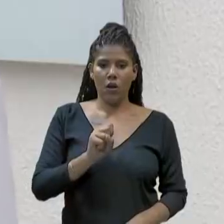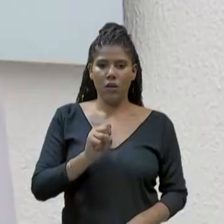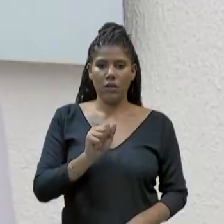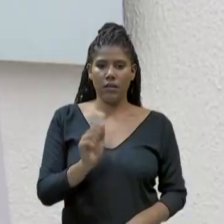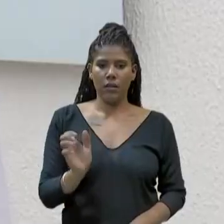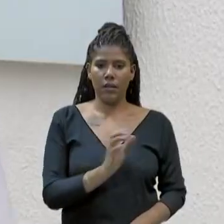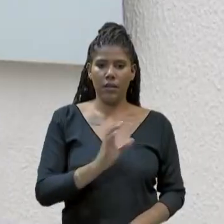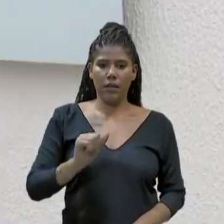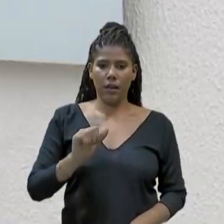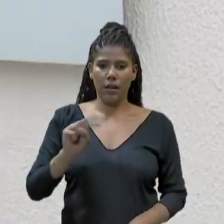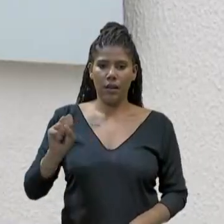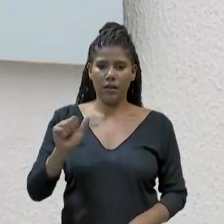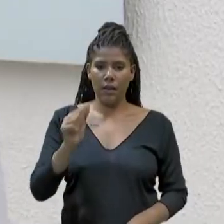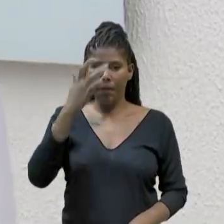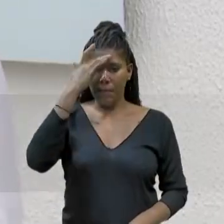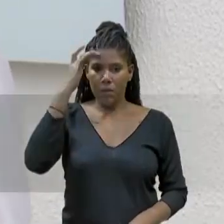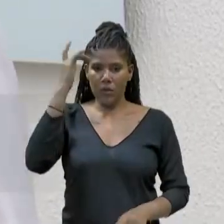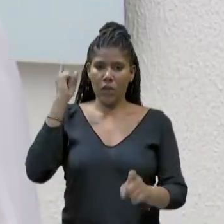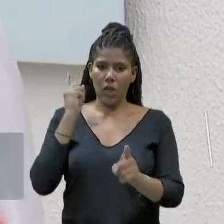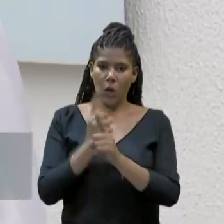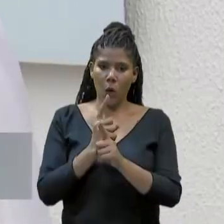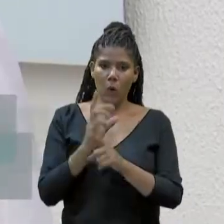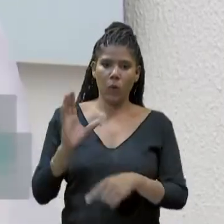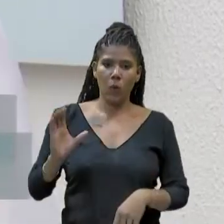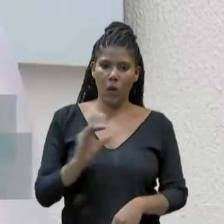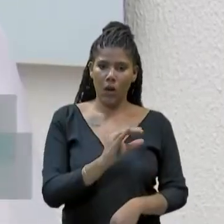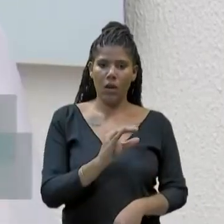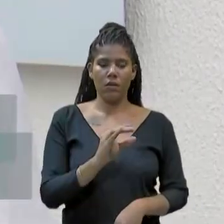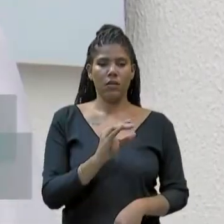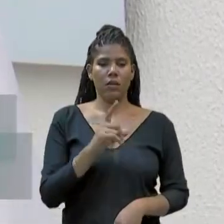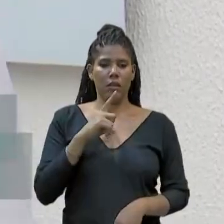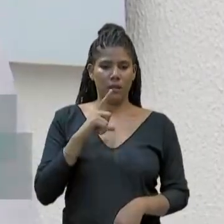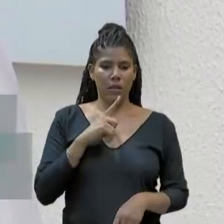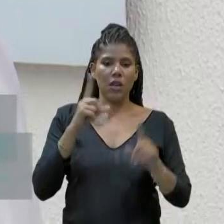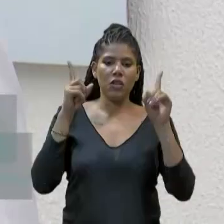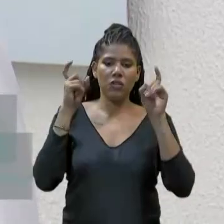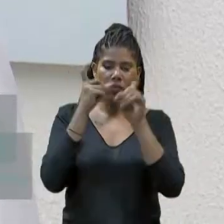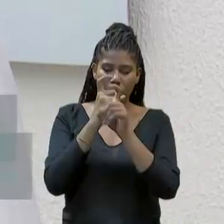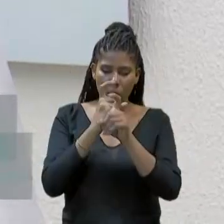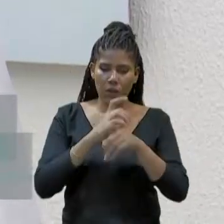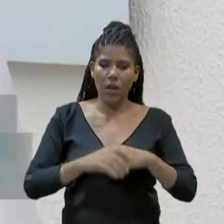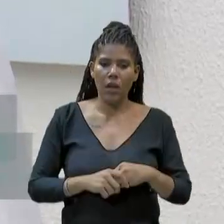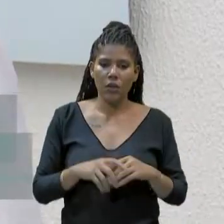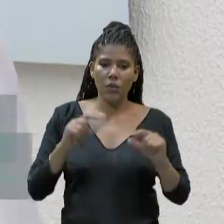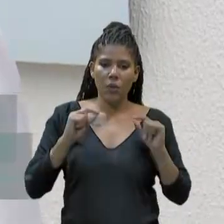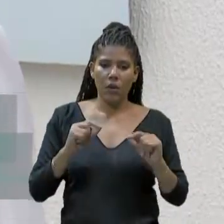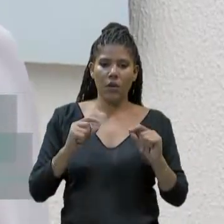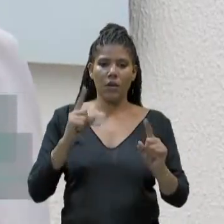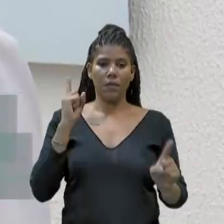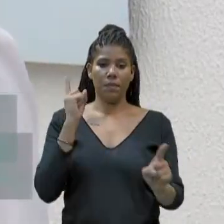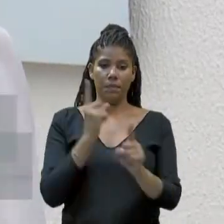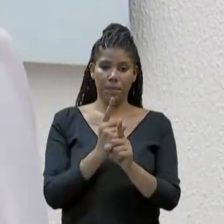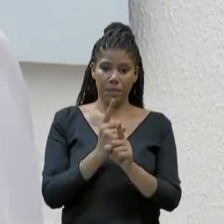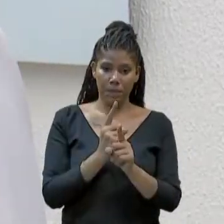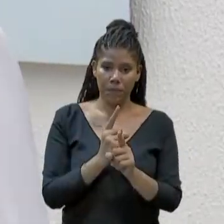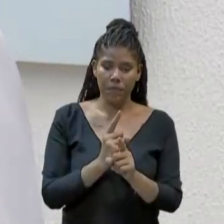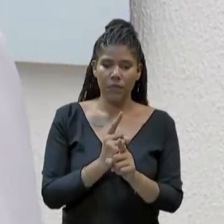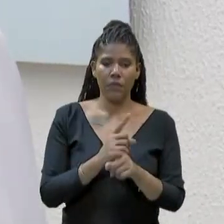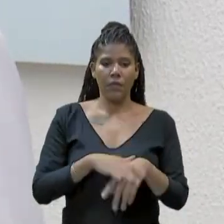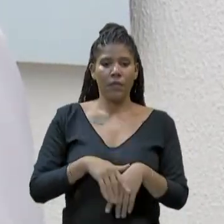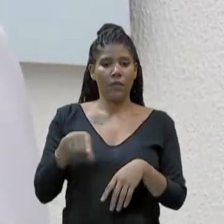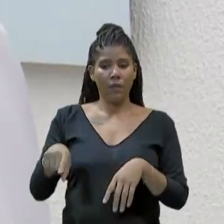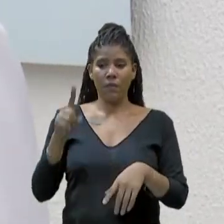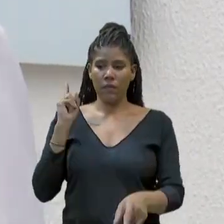descobre o câncer no interior, ele passa por todas essas dificuldades de acesso ao diagnóstico. E uma vez que ele tem o